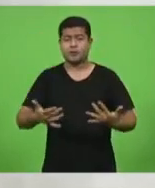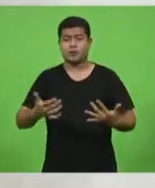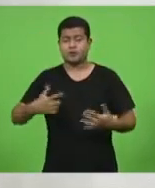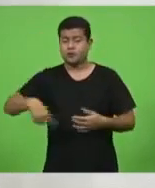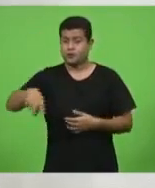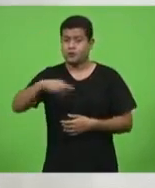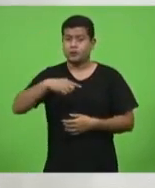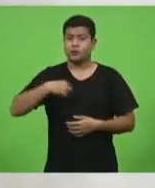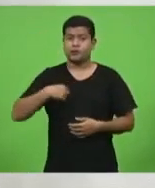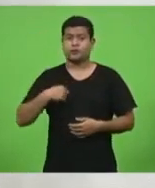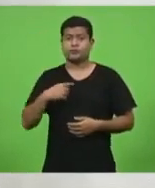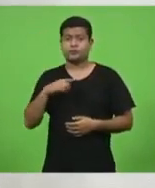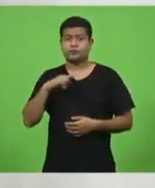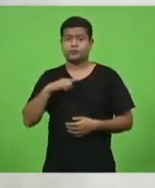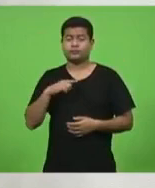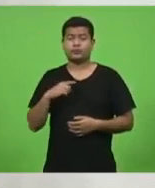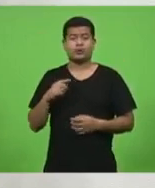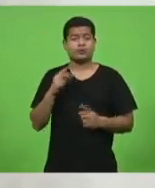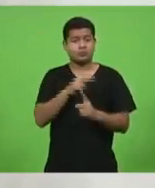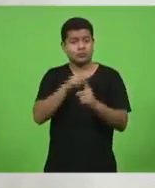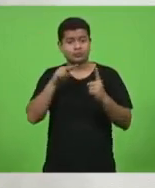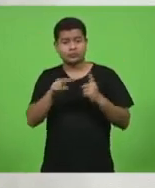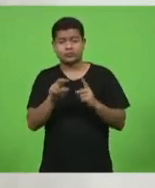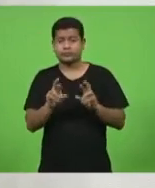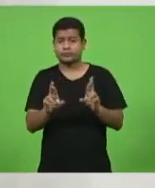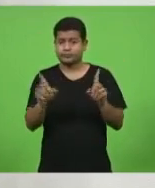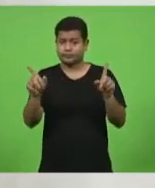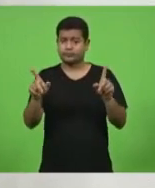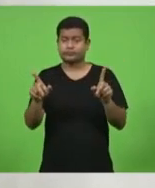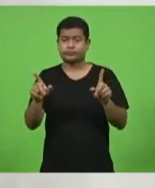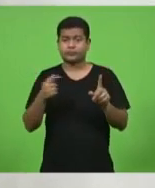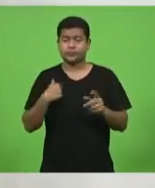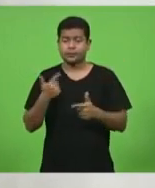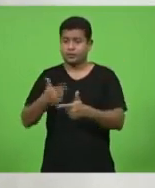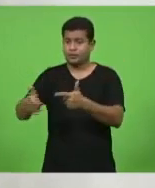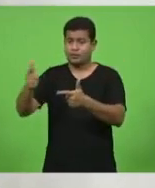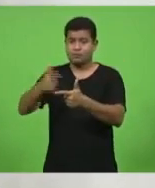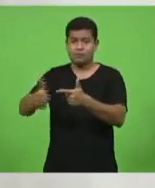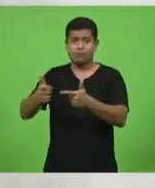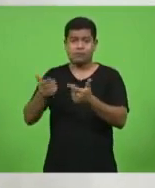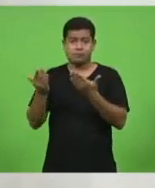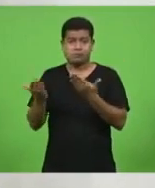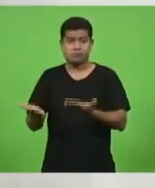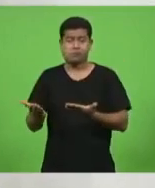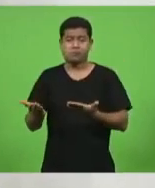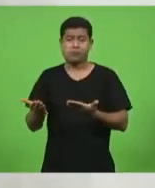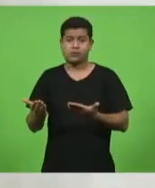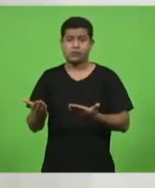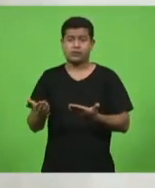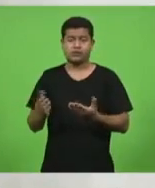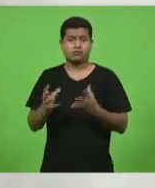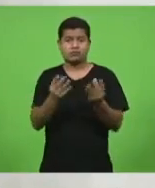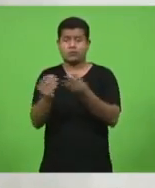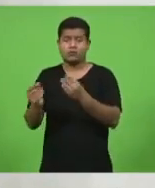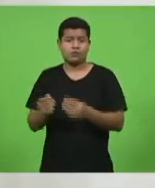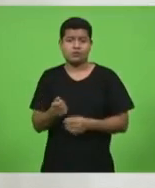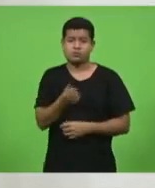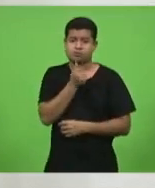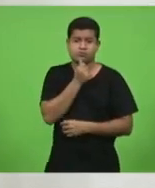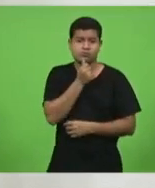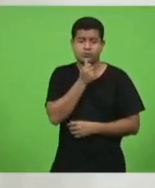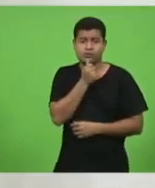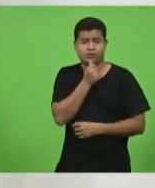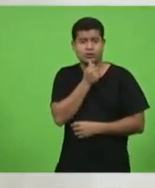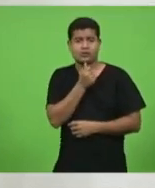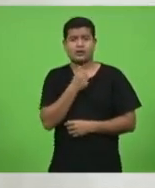num outro aspecto esse problema que está tendo, silencioso, que muitas famílias estão sofrendo,